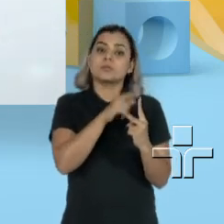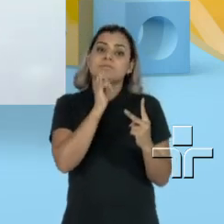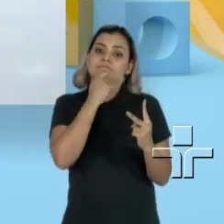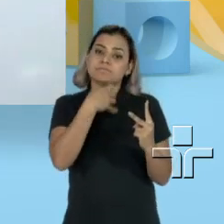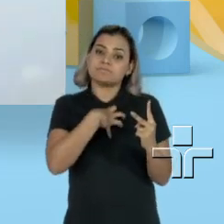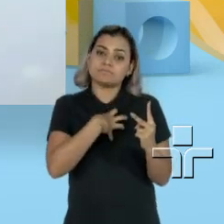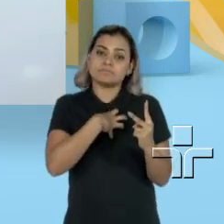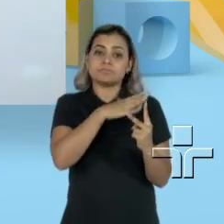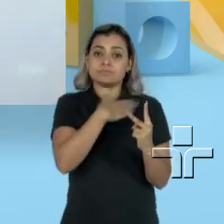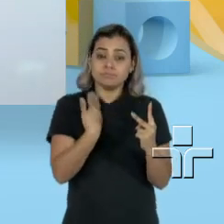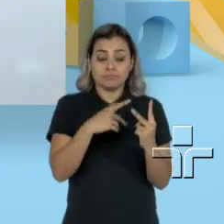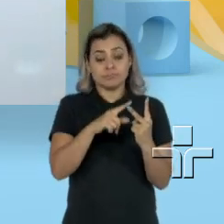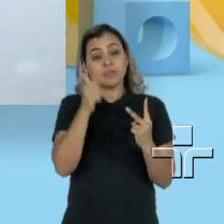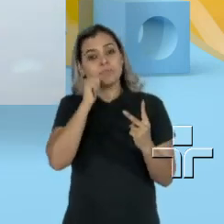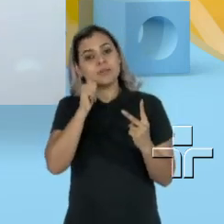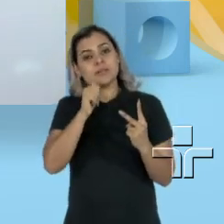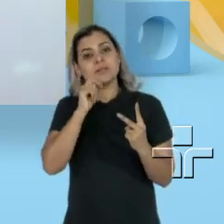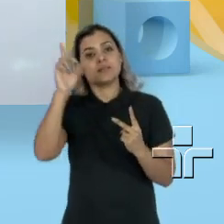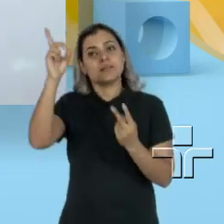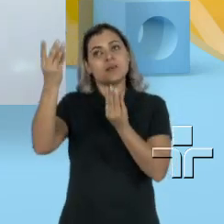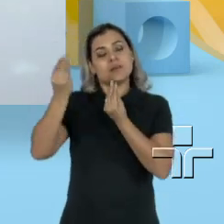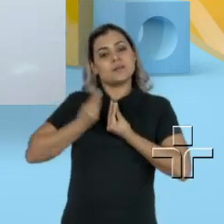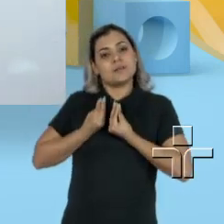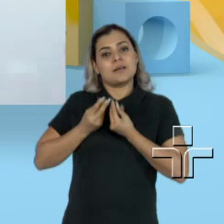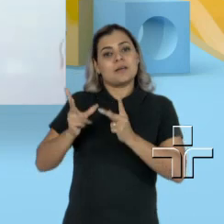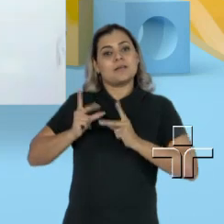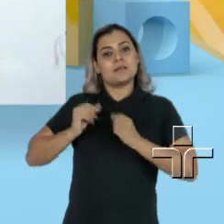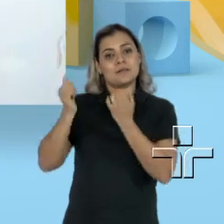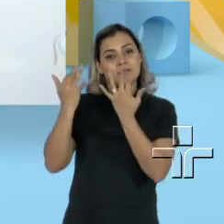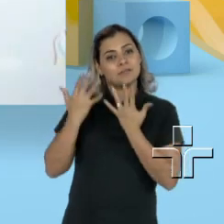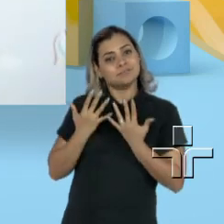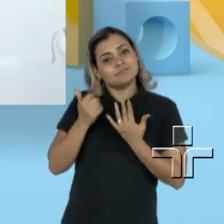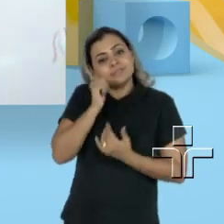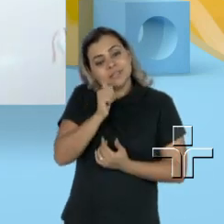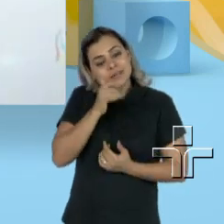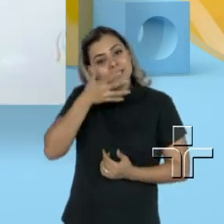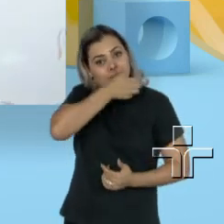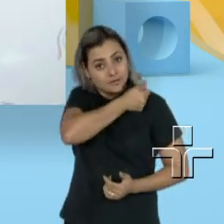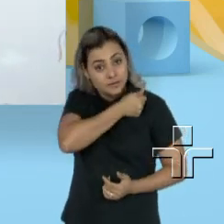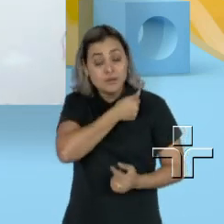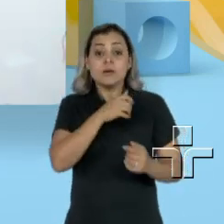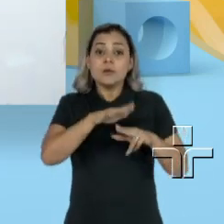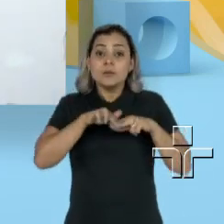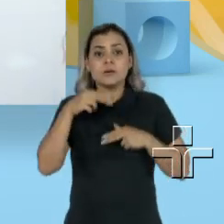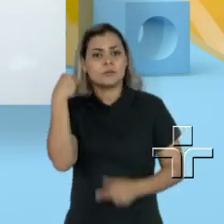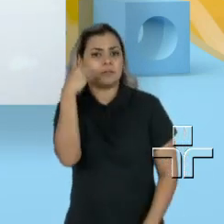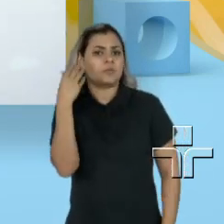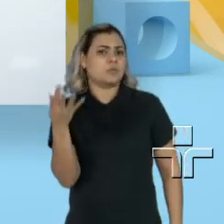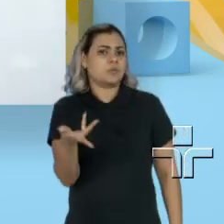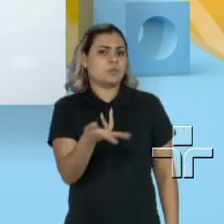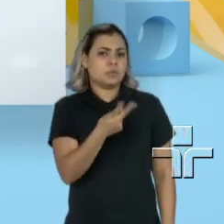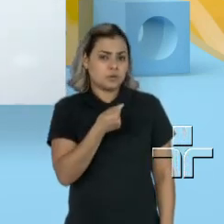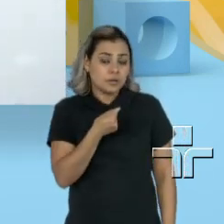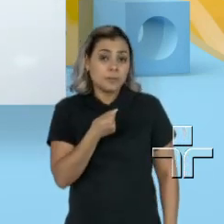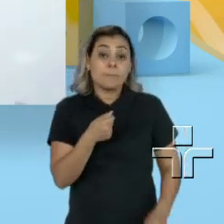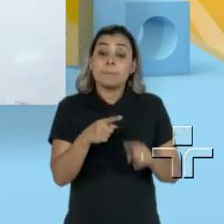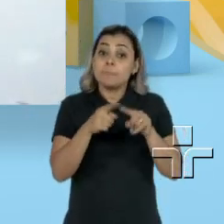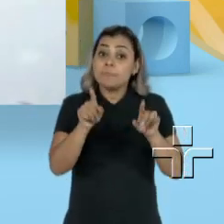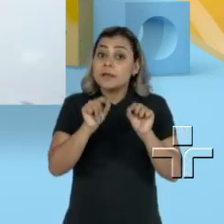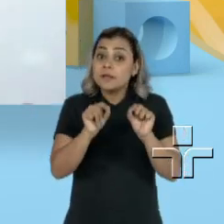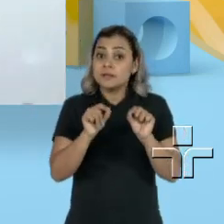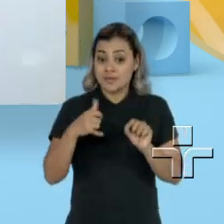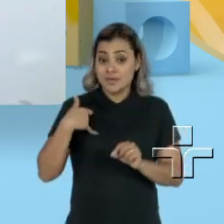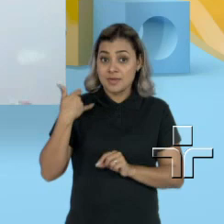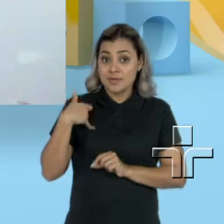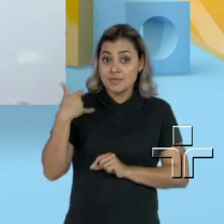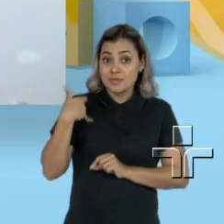Mas Deus deixou essa coisa maravilhosa aqui, como vocês podem ver. Então é uma experiência muito válida. E esse negócio de